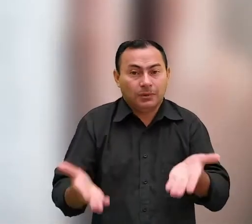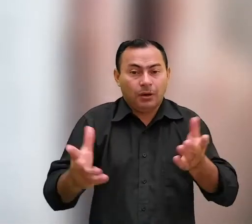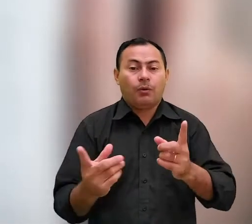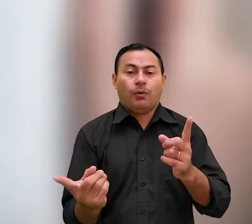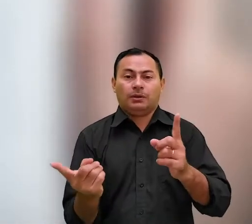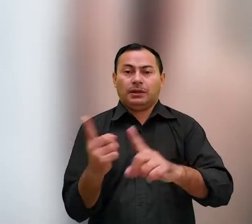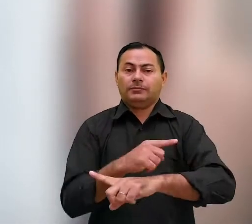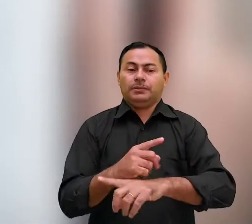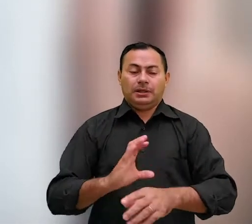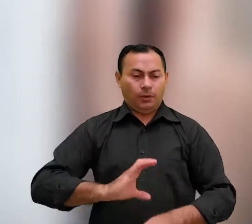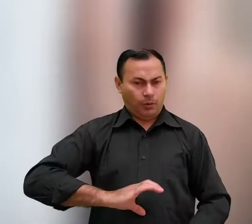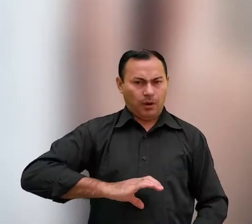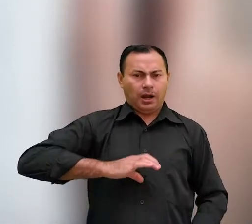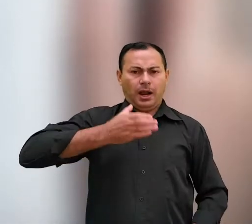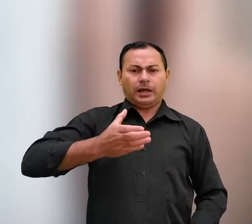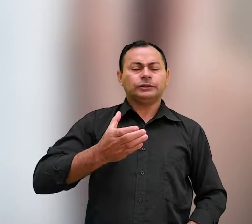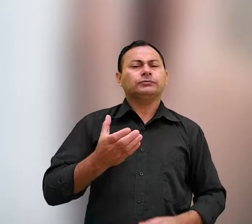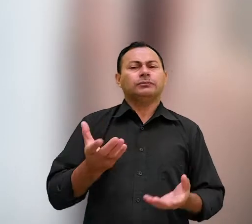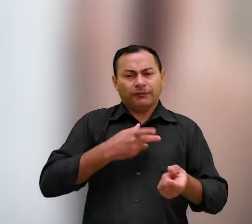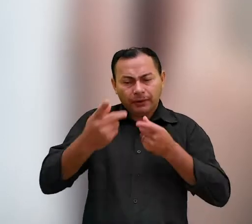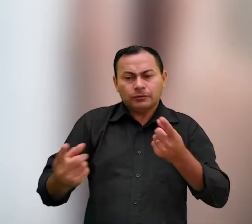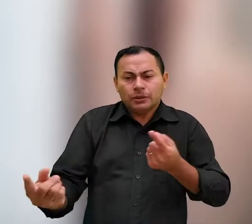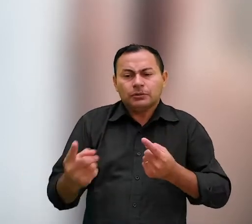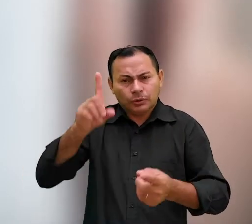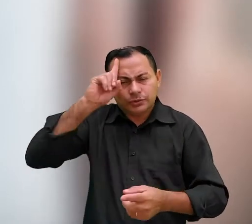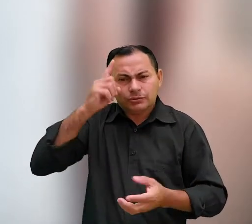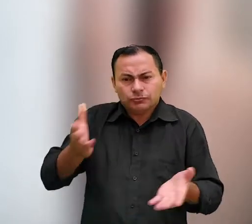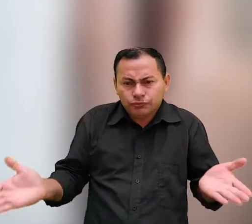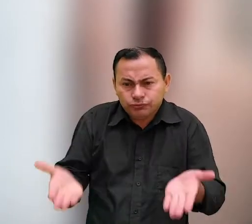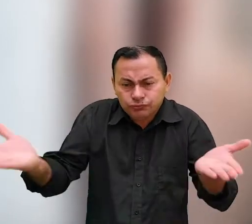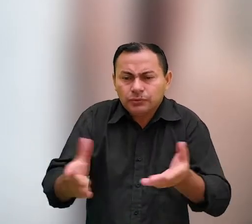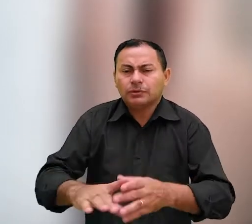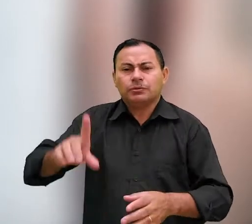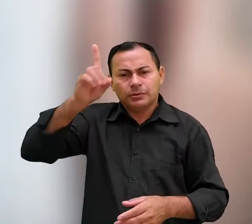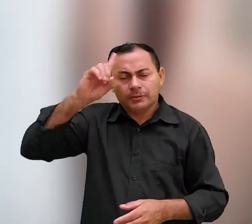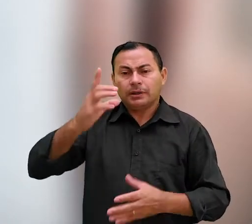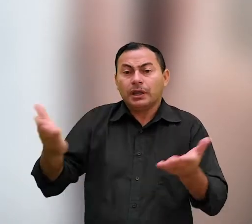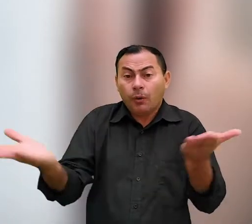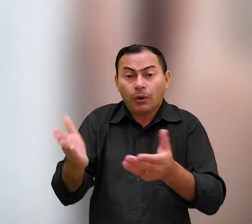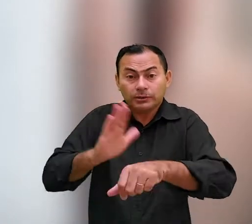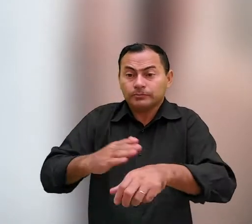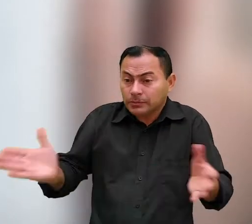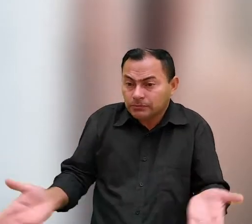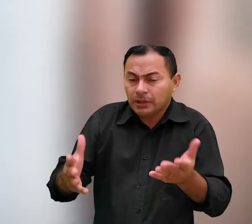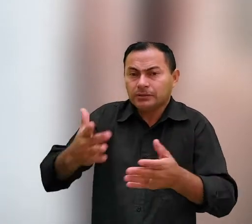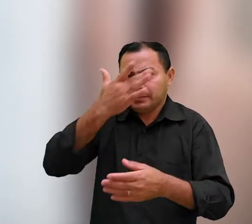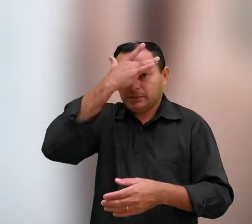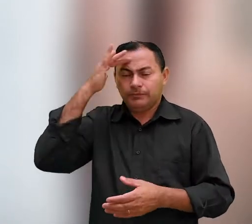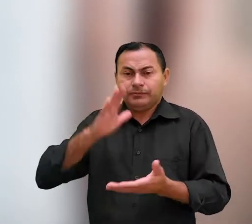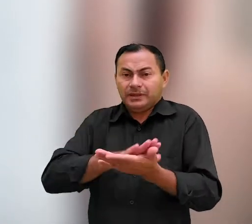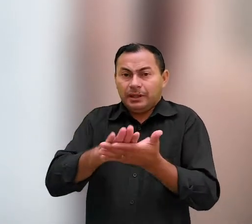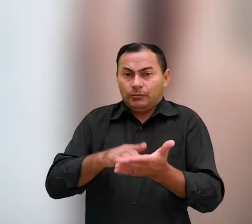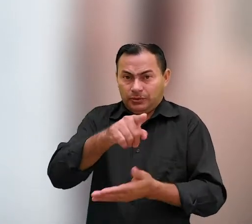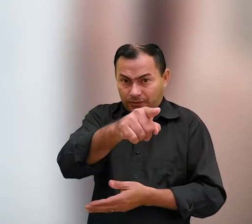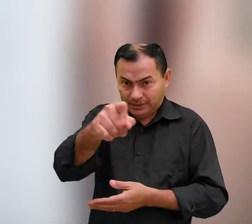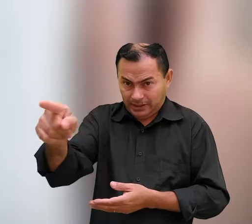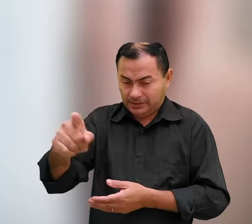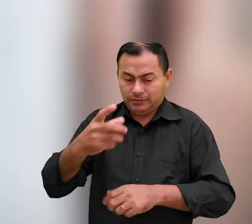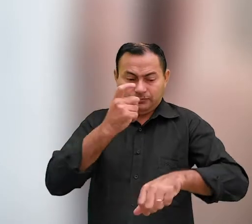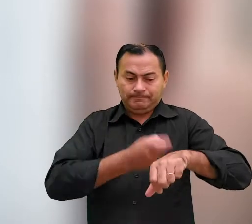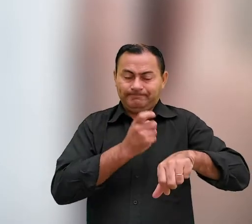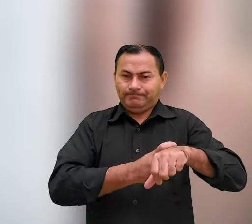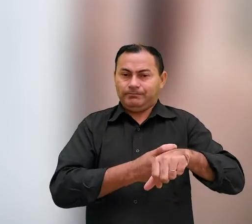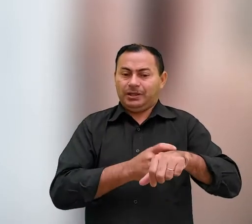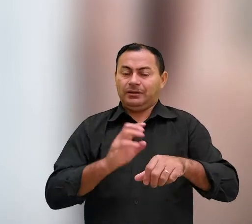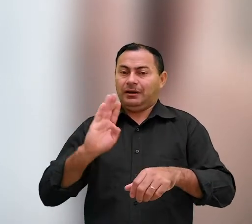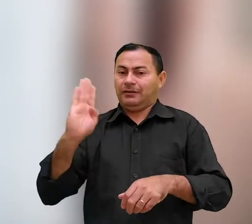Ao contrário encorajem-se uns aos outros todos os dias durante o tempo que se chama hoje de modo que nenhum de vocês seja